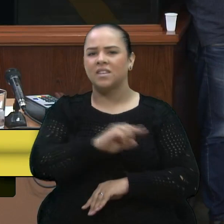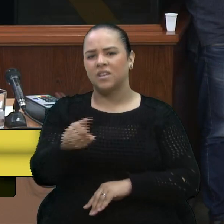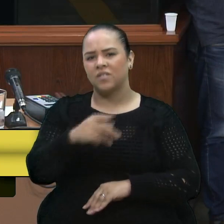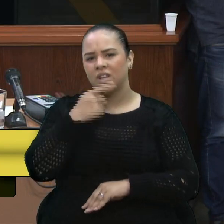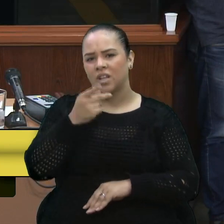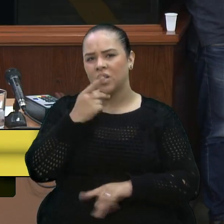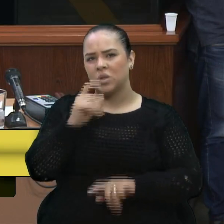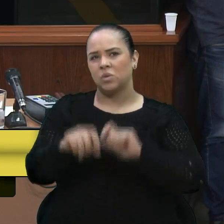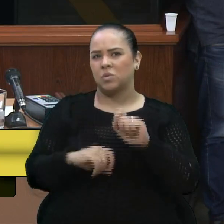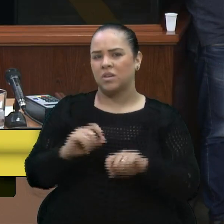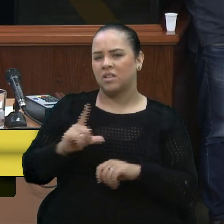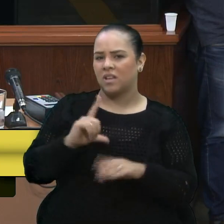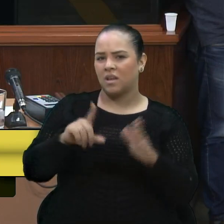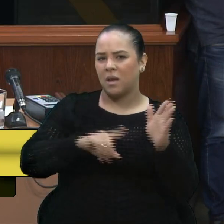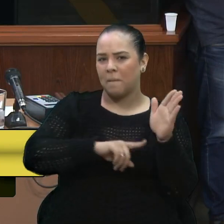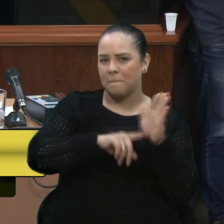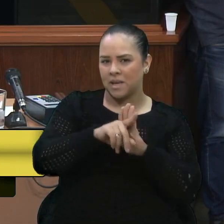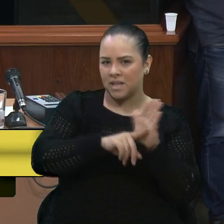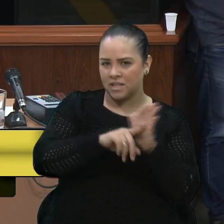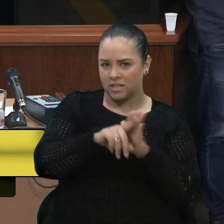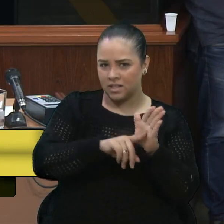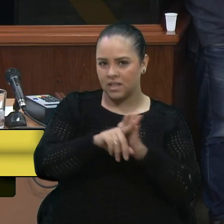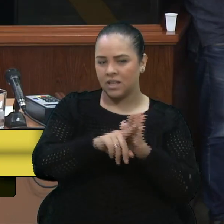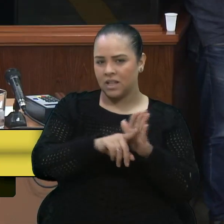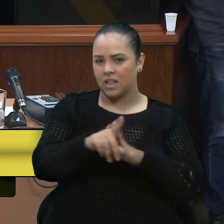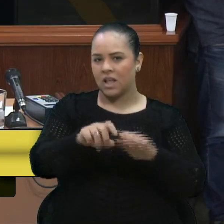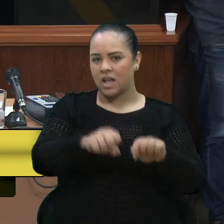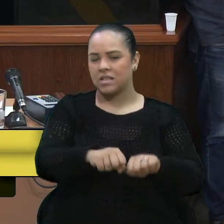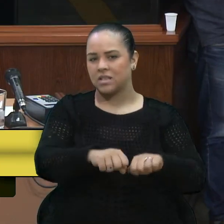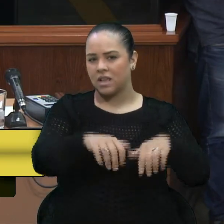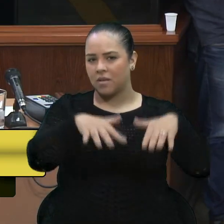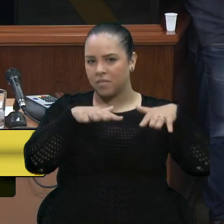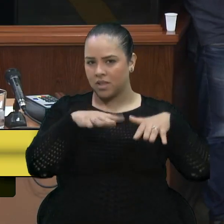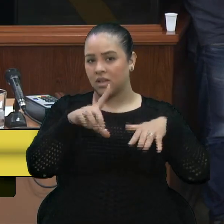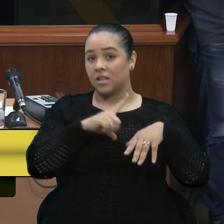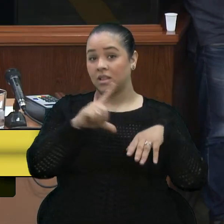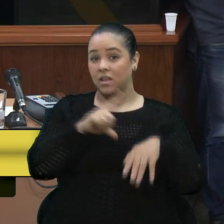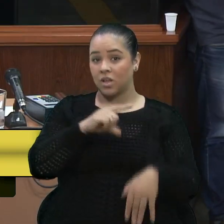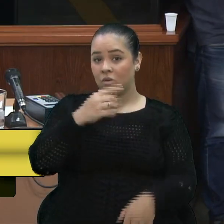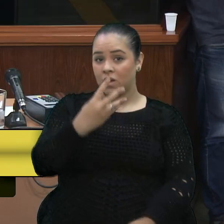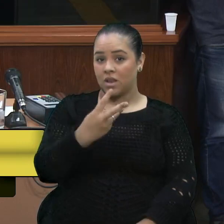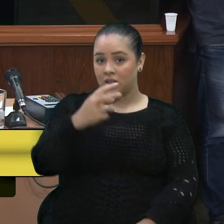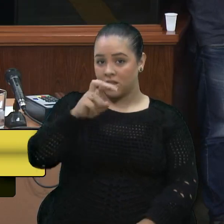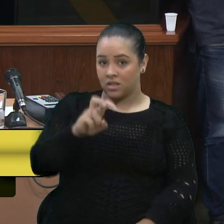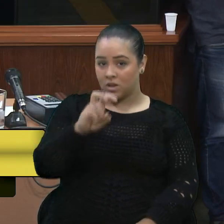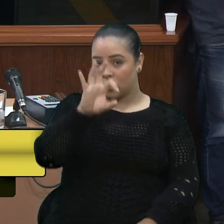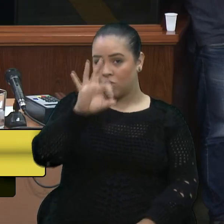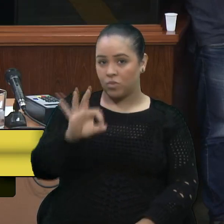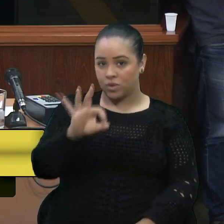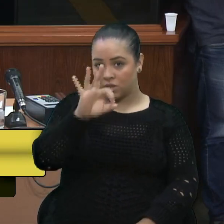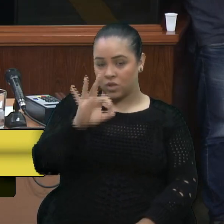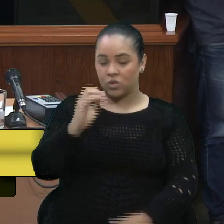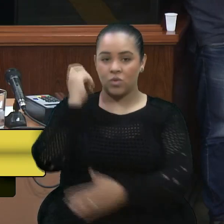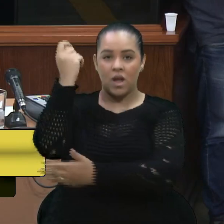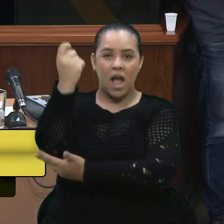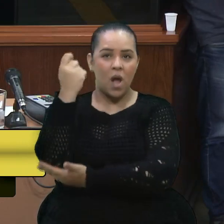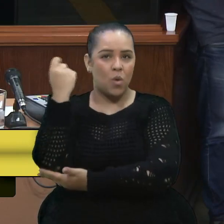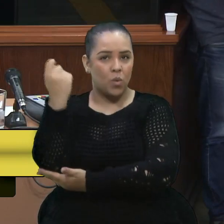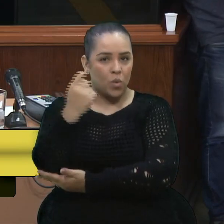respeito de uma pesquisa da Assembleia Legislativa que revelou que 45% dos gaúchos